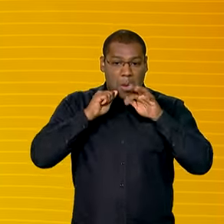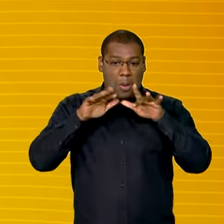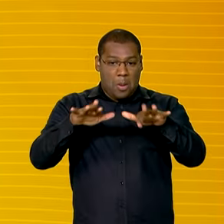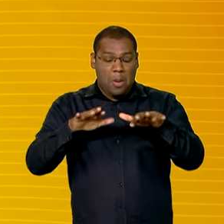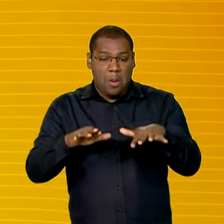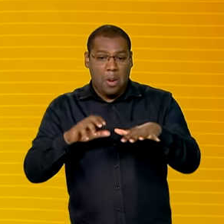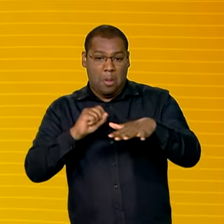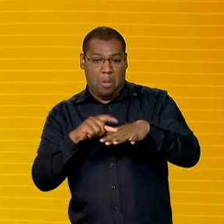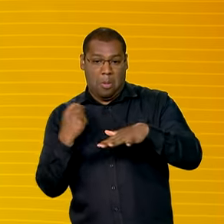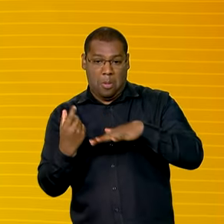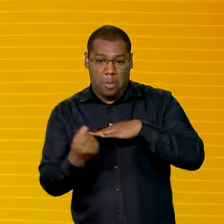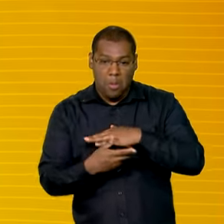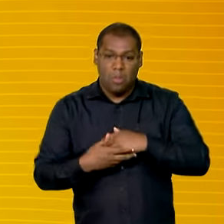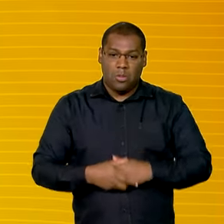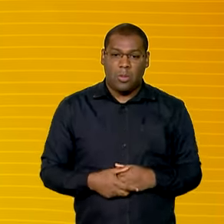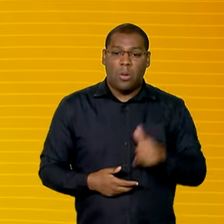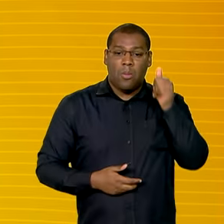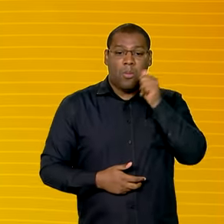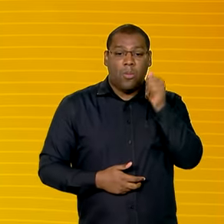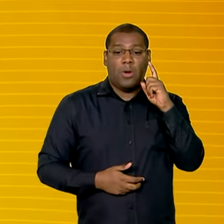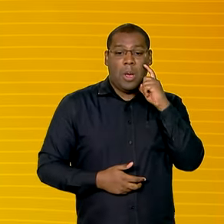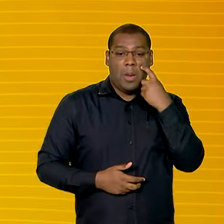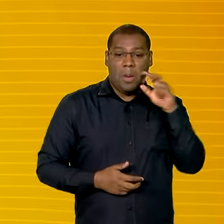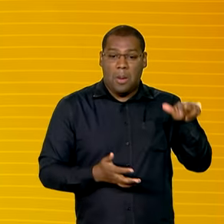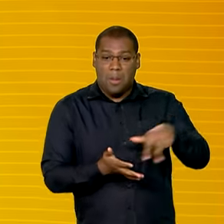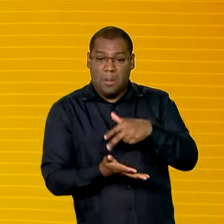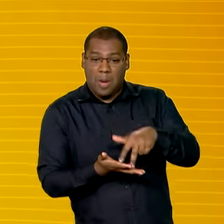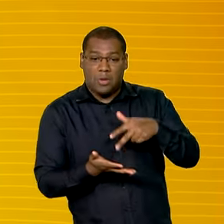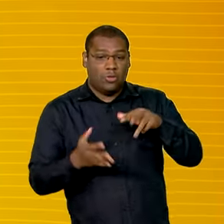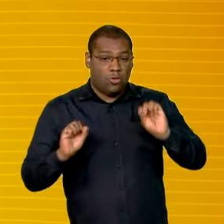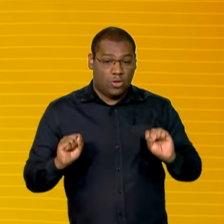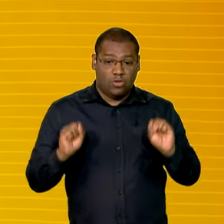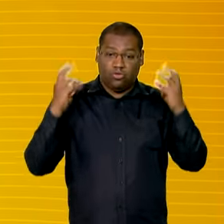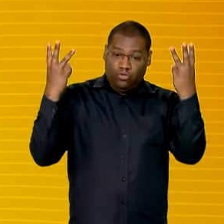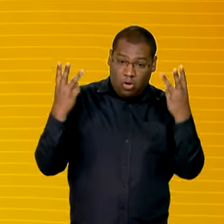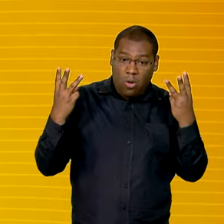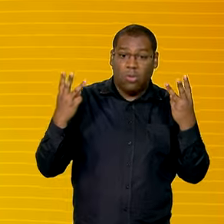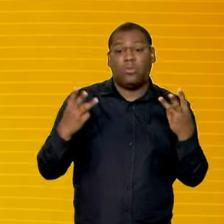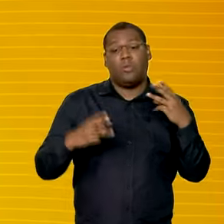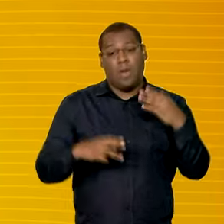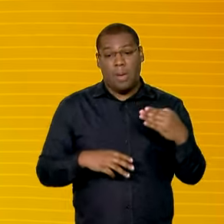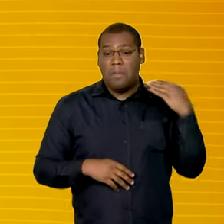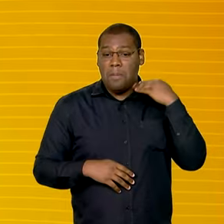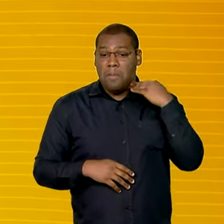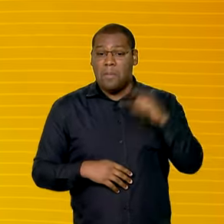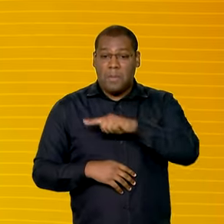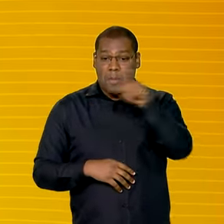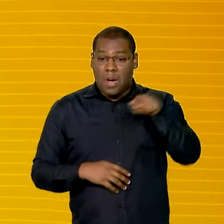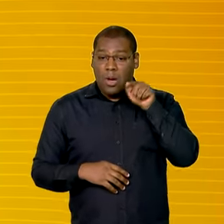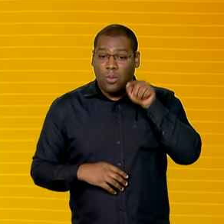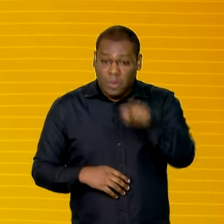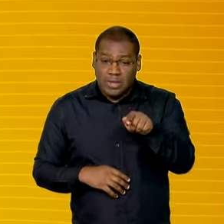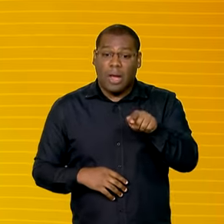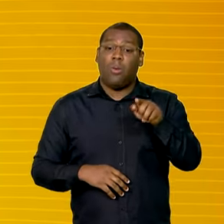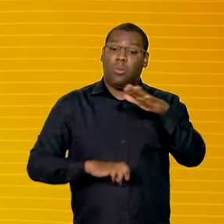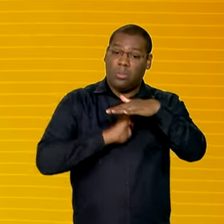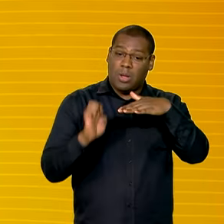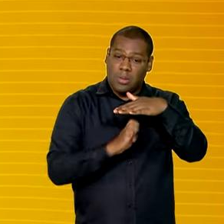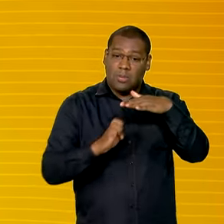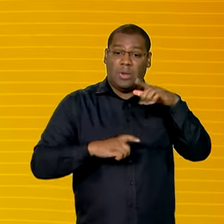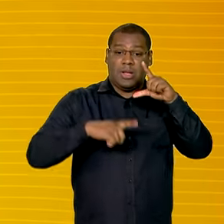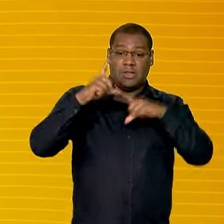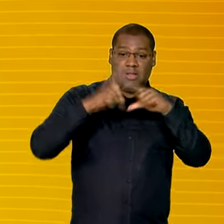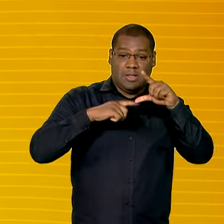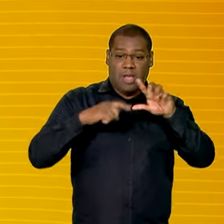o show da Madonna foi pago pelo Itaú e pela Heirik com apoio da Prefeitura do Rio e do Governo do Estado